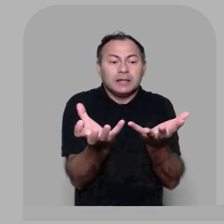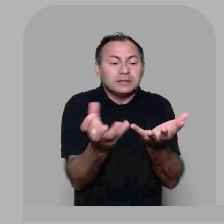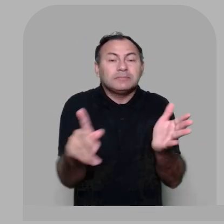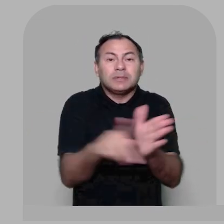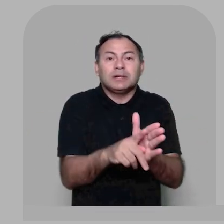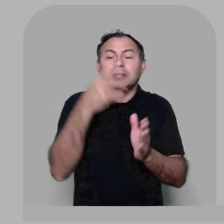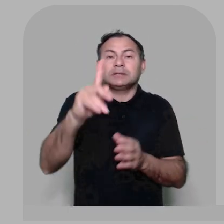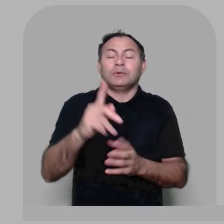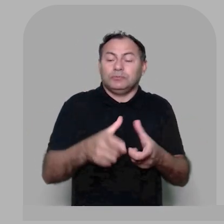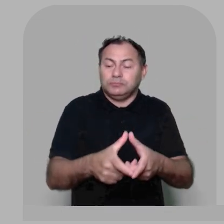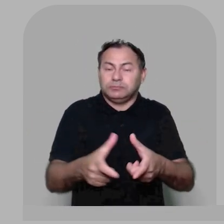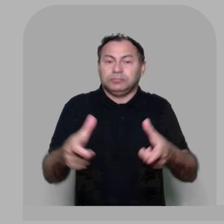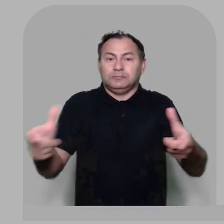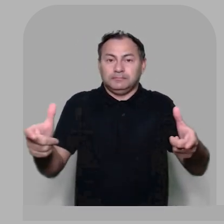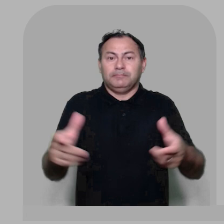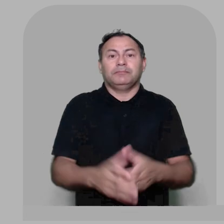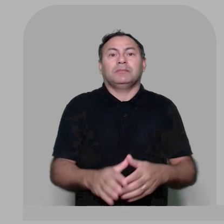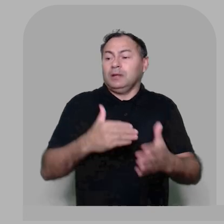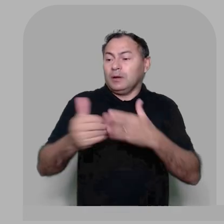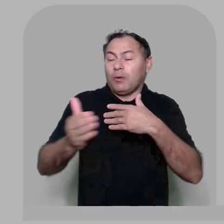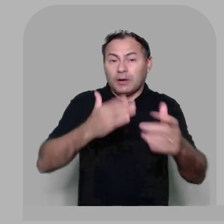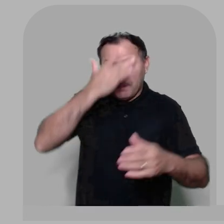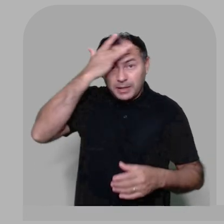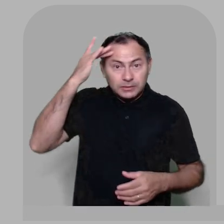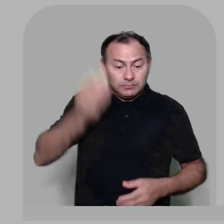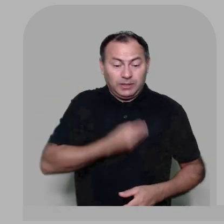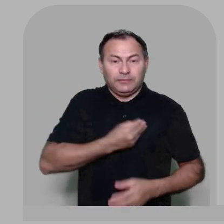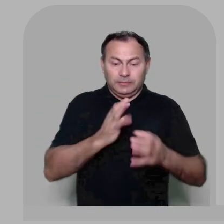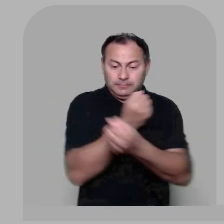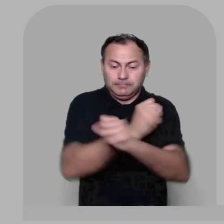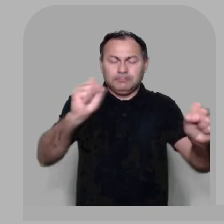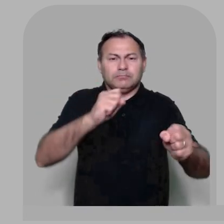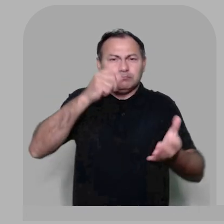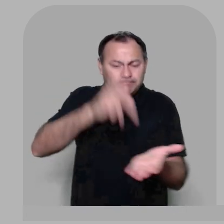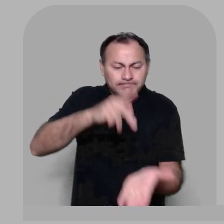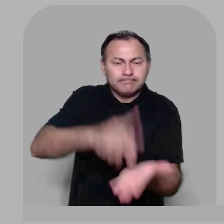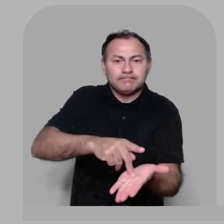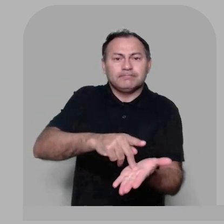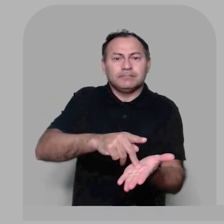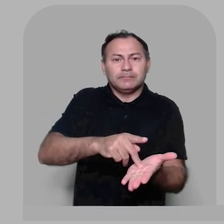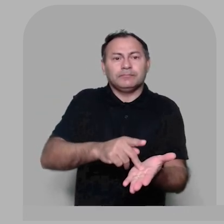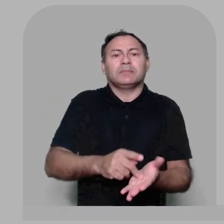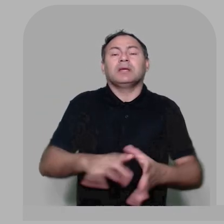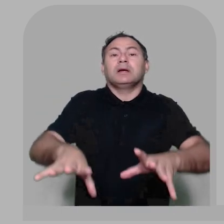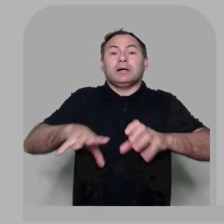por si mesma a sua expansão e qualquer pessoa que viva uma libertação profunda